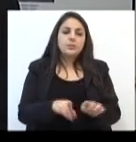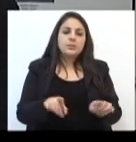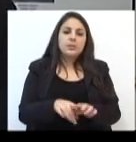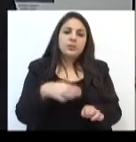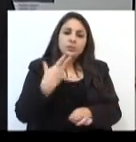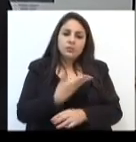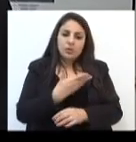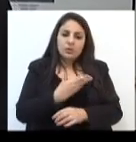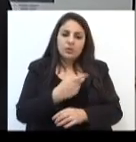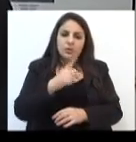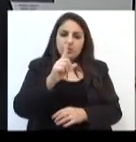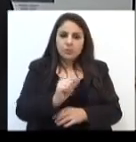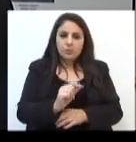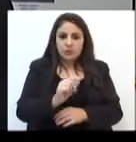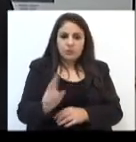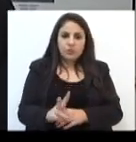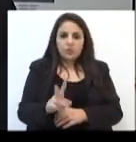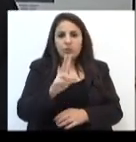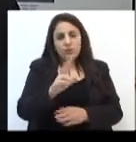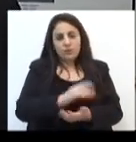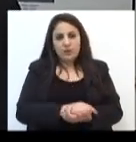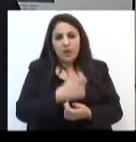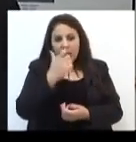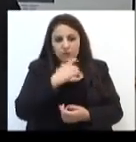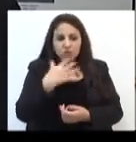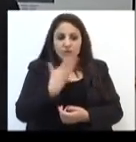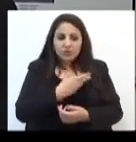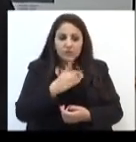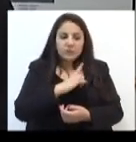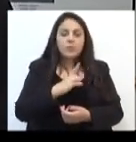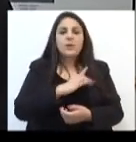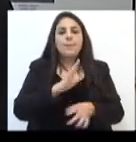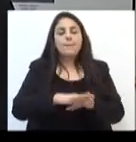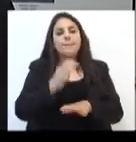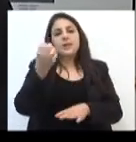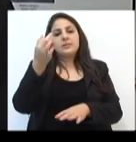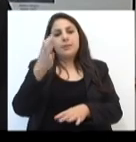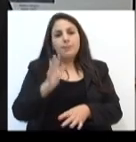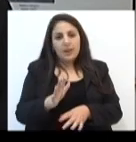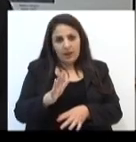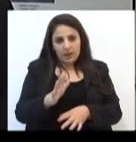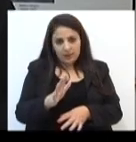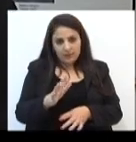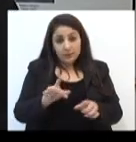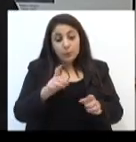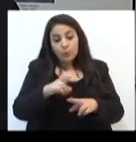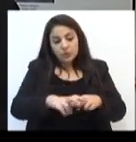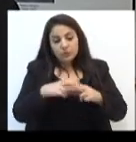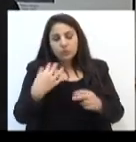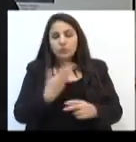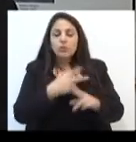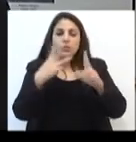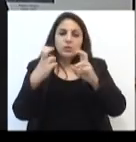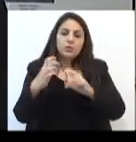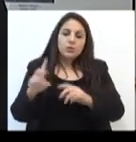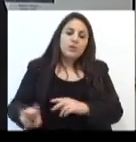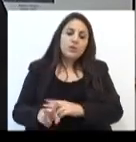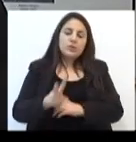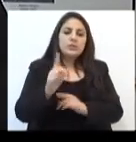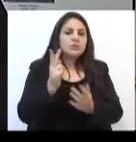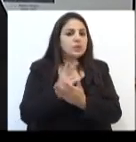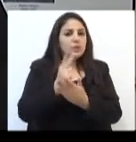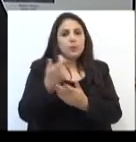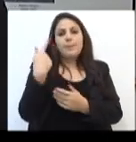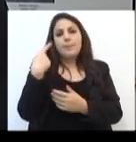diminuição do valor. Nós achamos que tem que ter campanhas mais baratas. Esse é o nosso tema. E por isso, valorizando